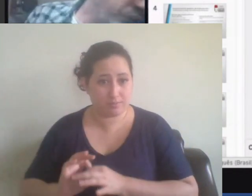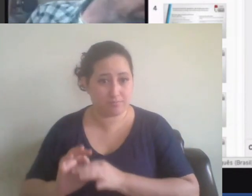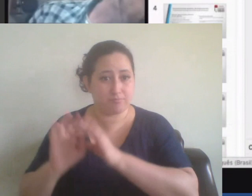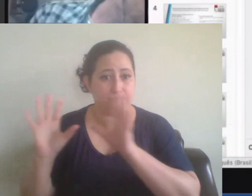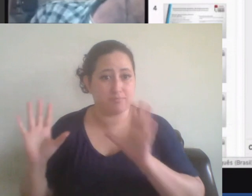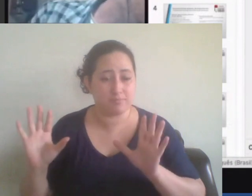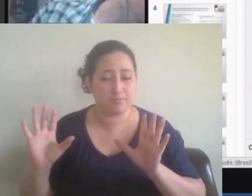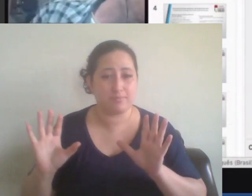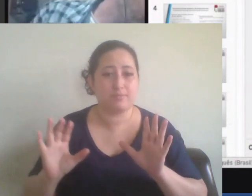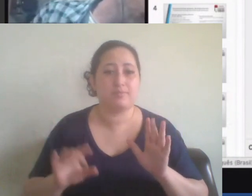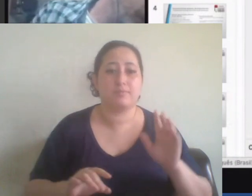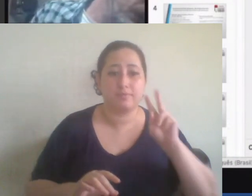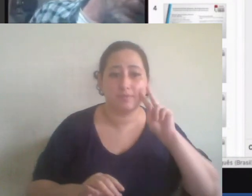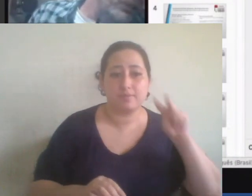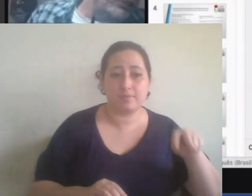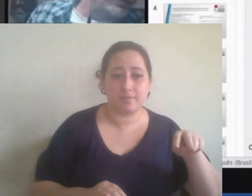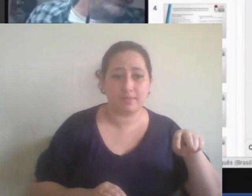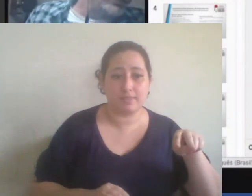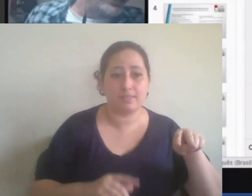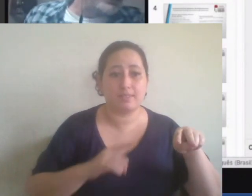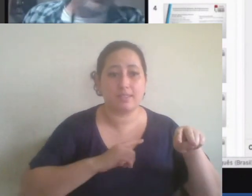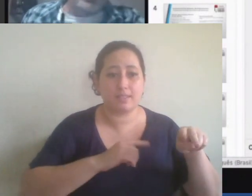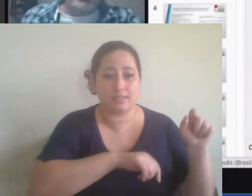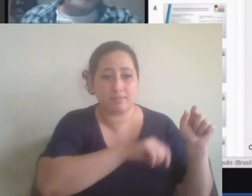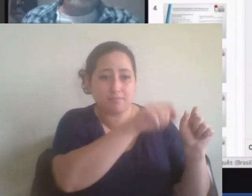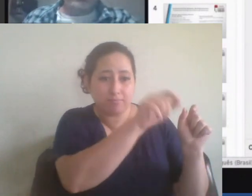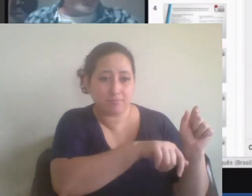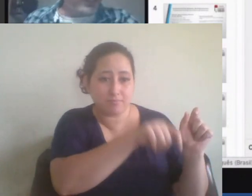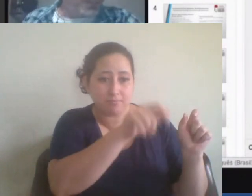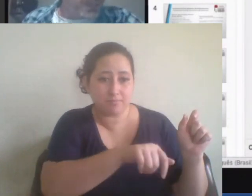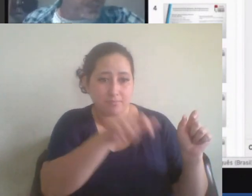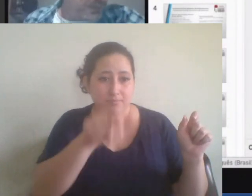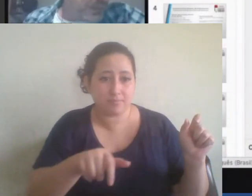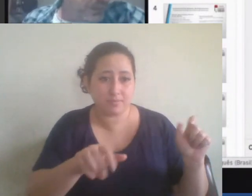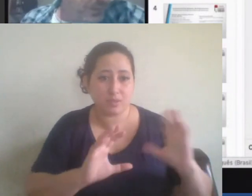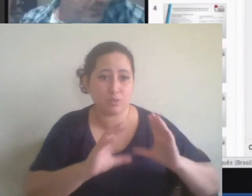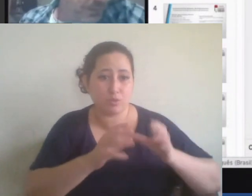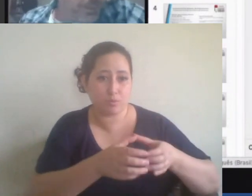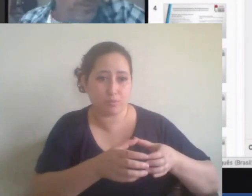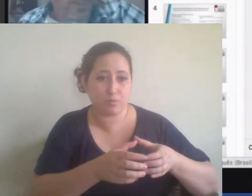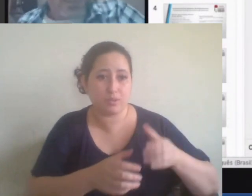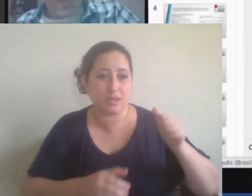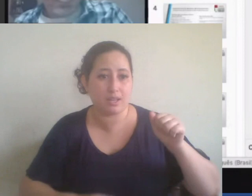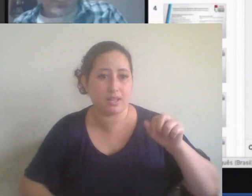dos direitos da aristocracia.